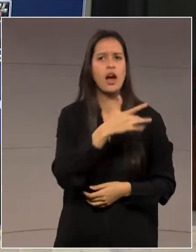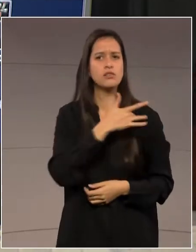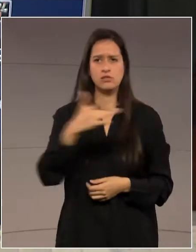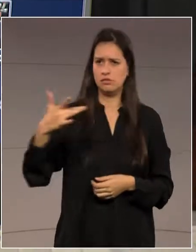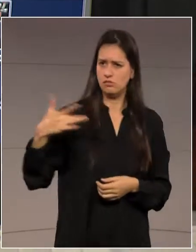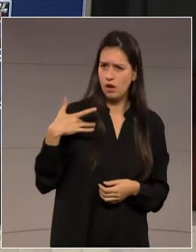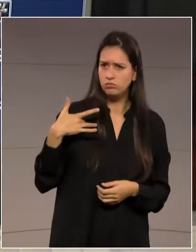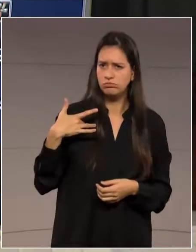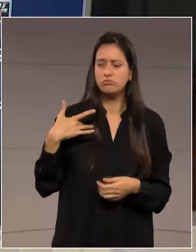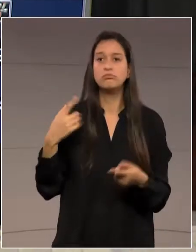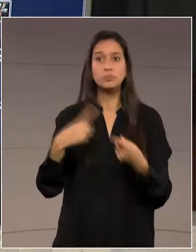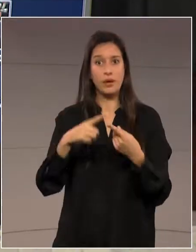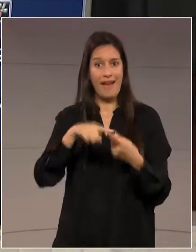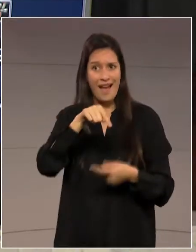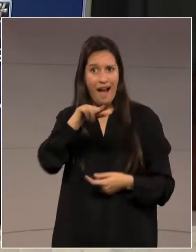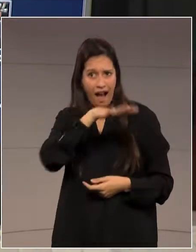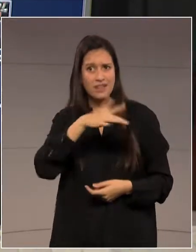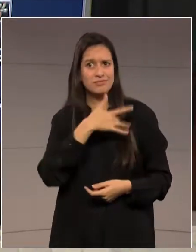especificidade.